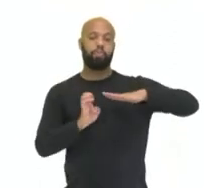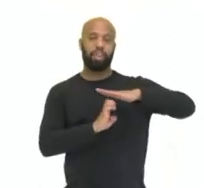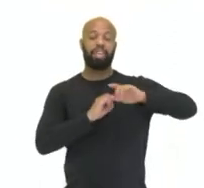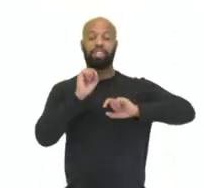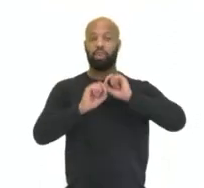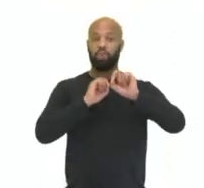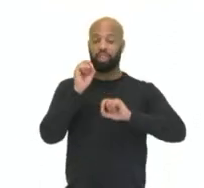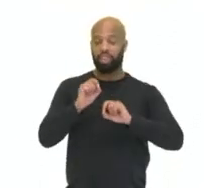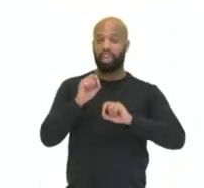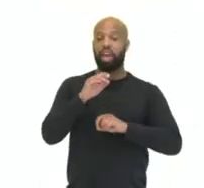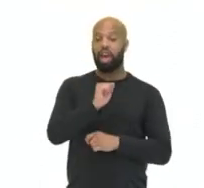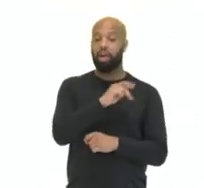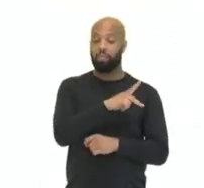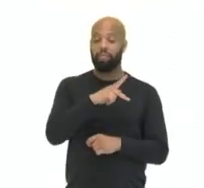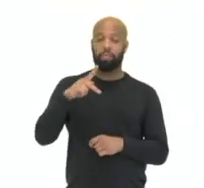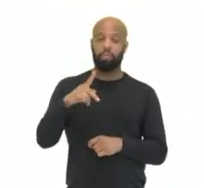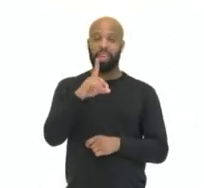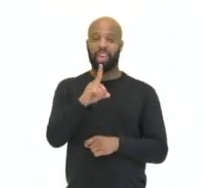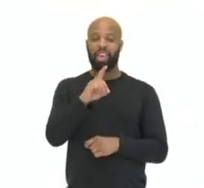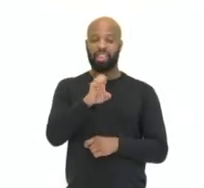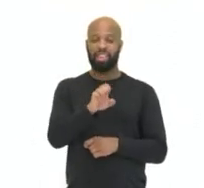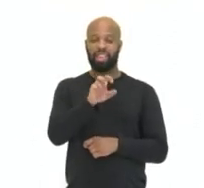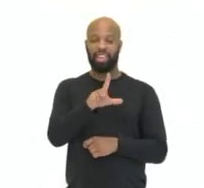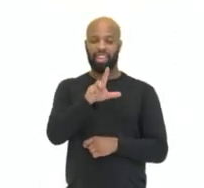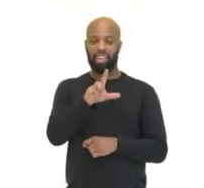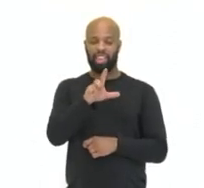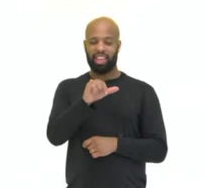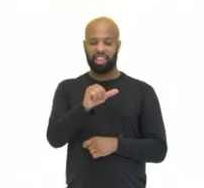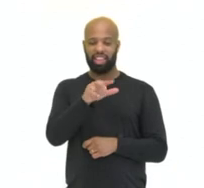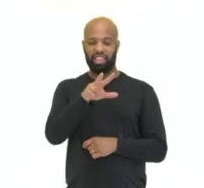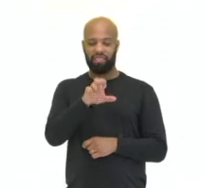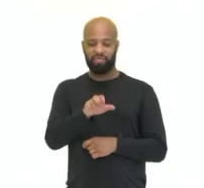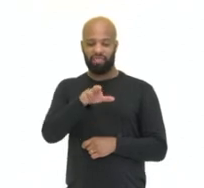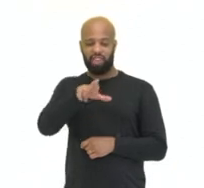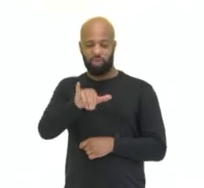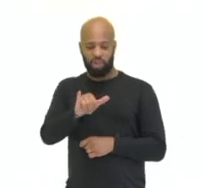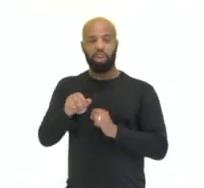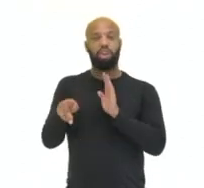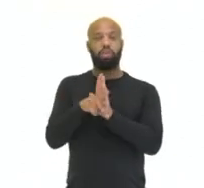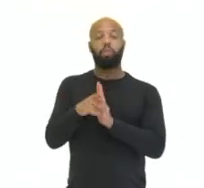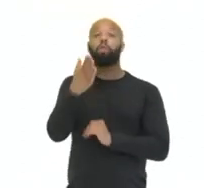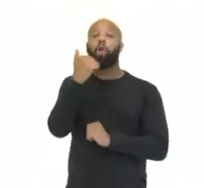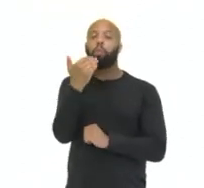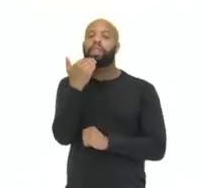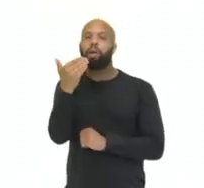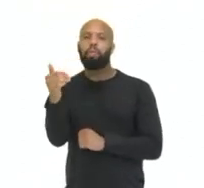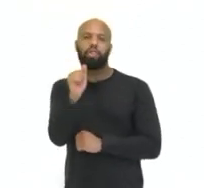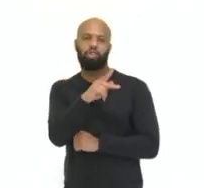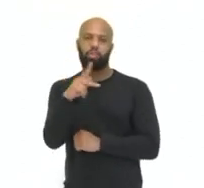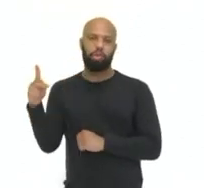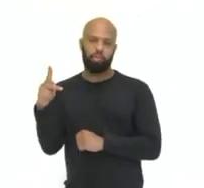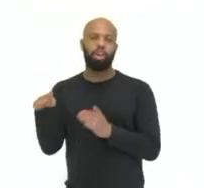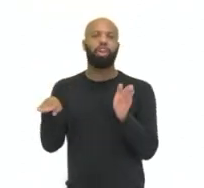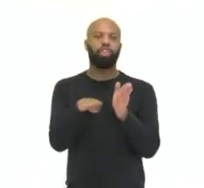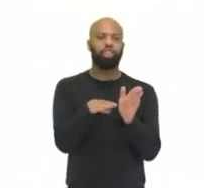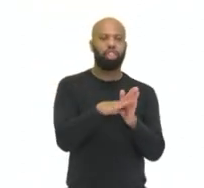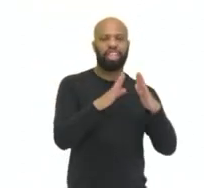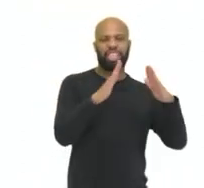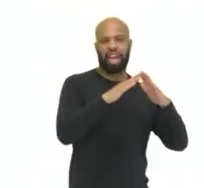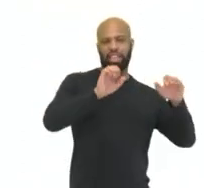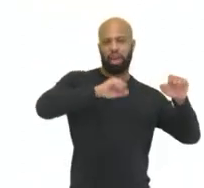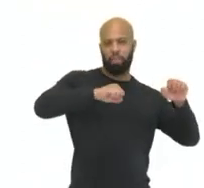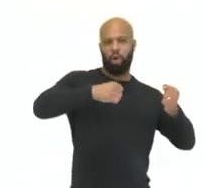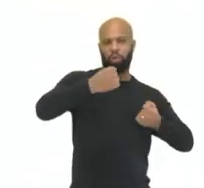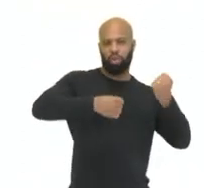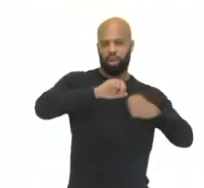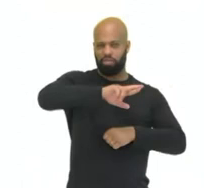comida por delivery no Brasil em 2020, né. Então observem que na vertical nós temos aqui o nome das